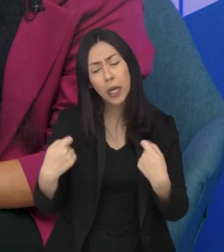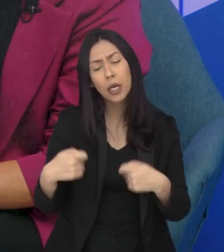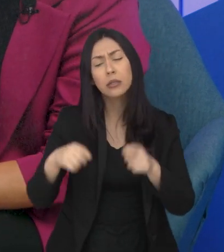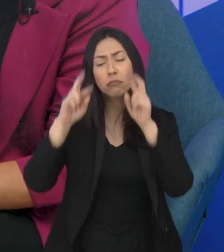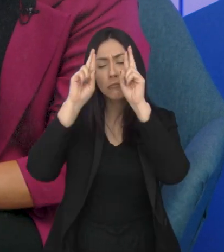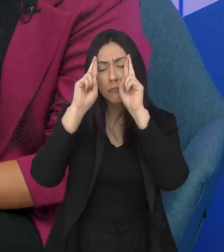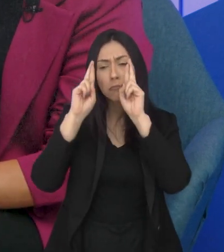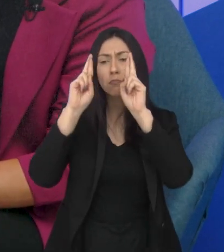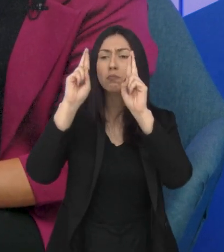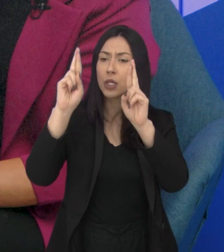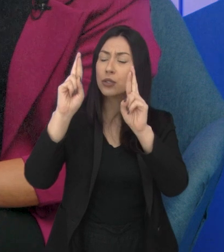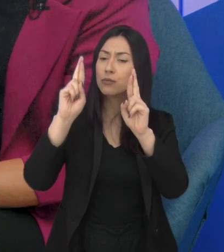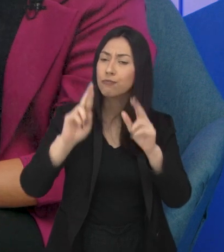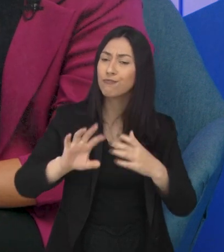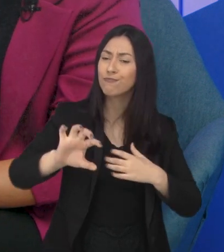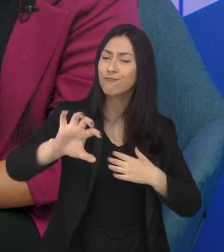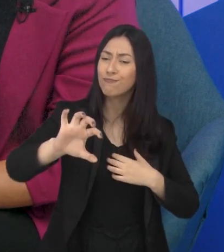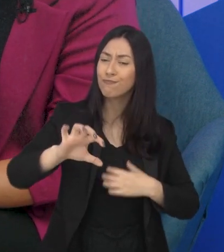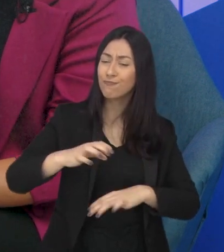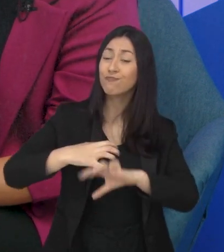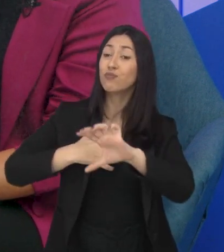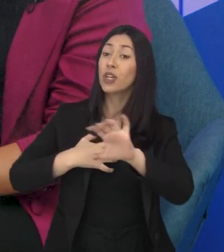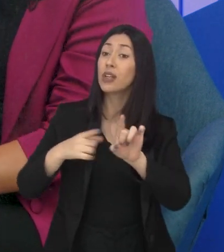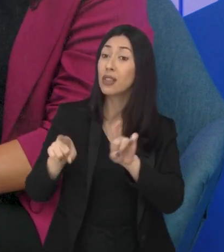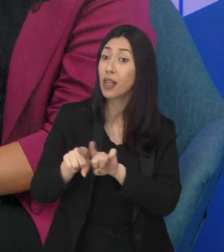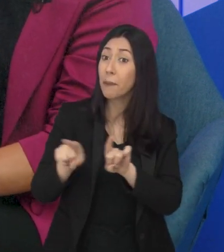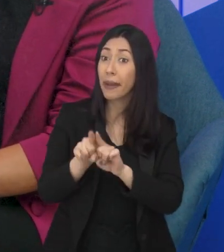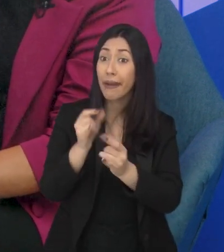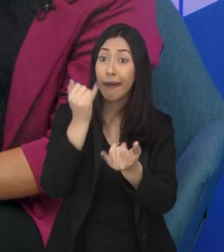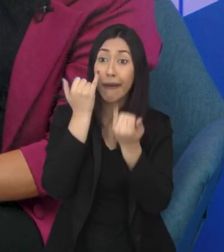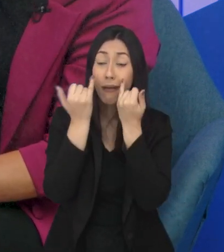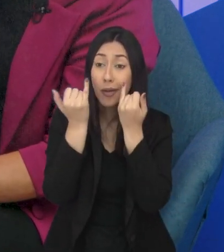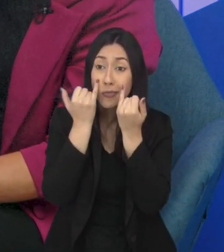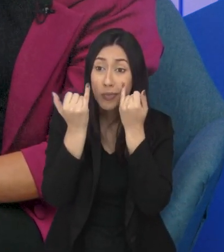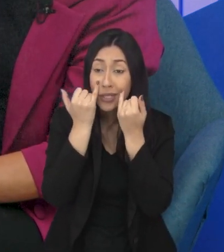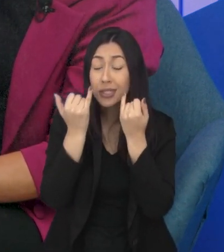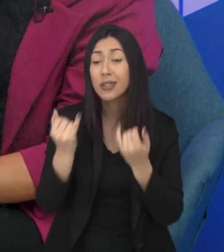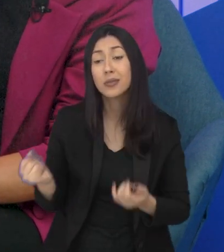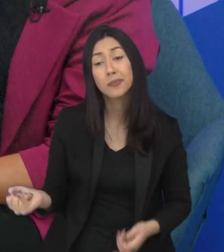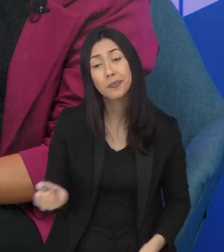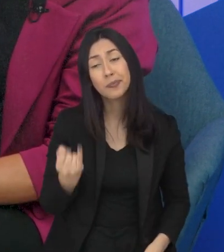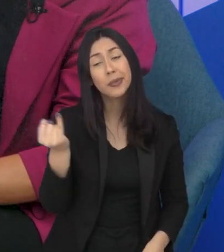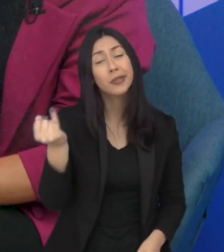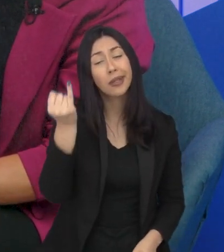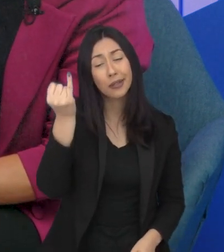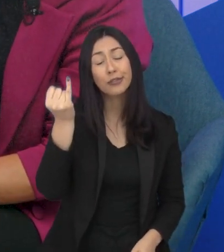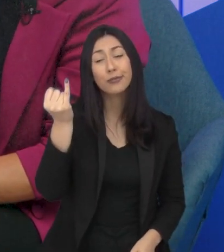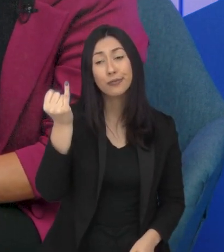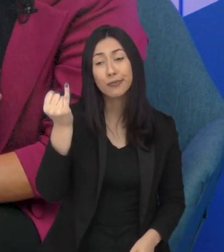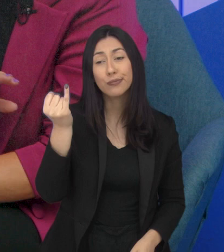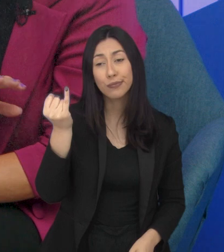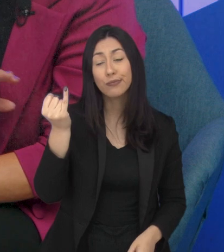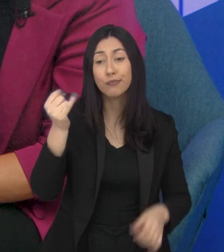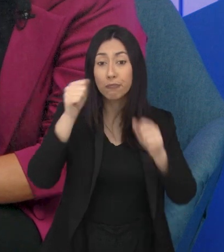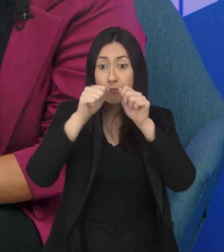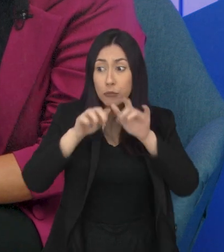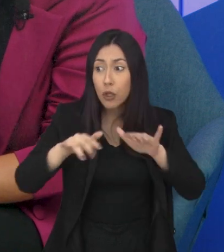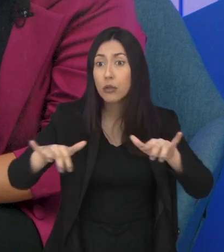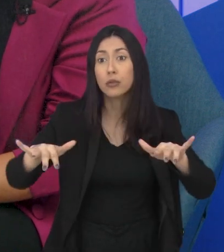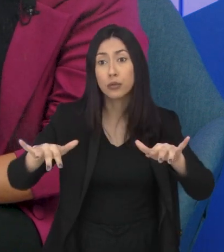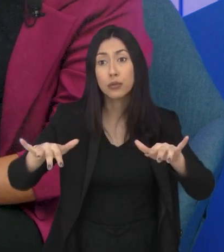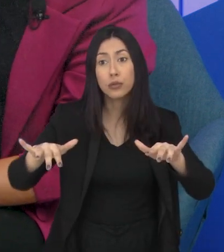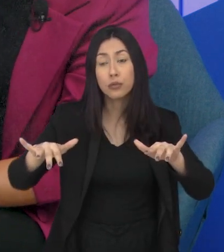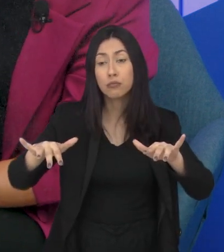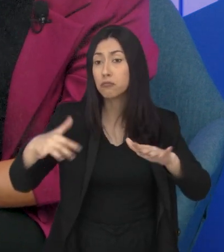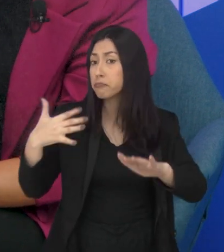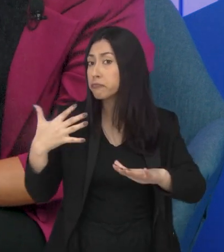respeito, toda a nossa empatia e o máximo de informação possível acerca desse assunto para todos,